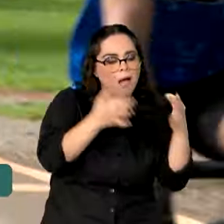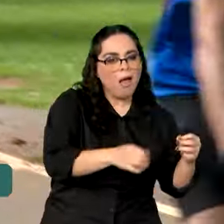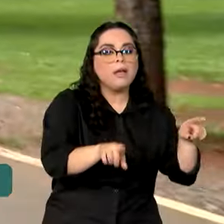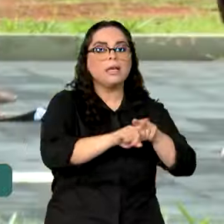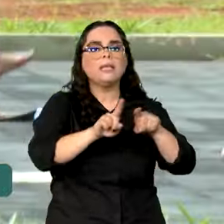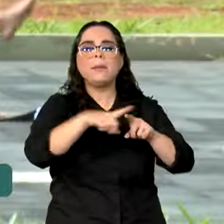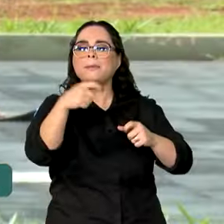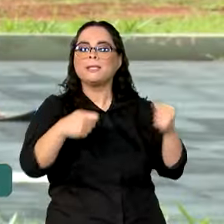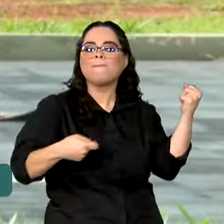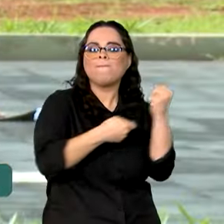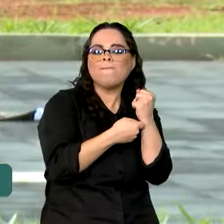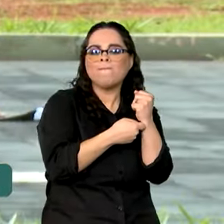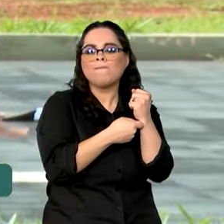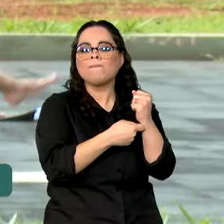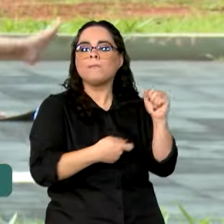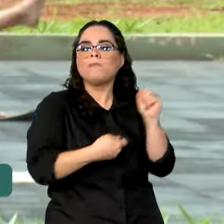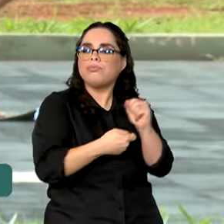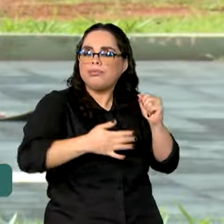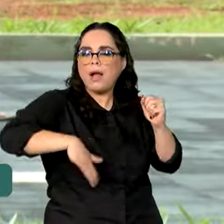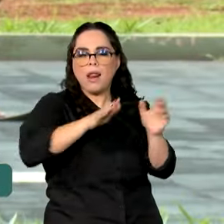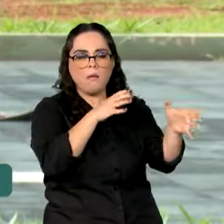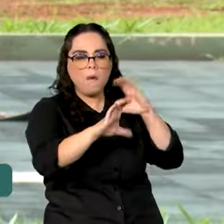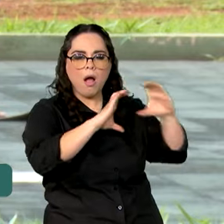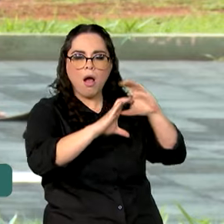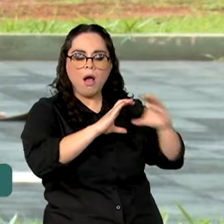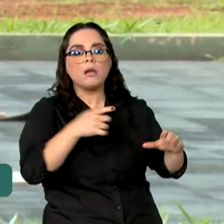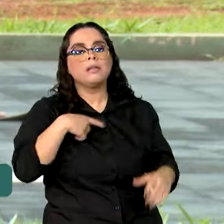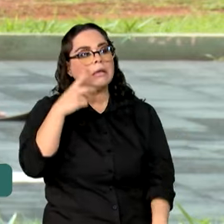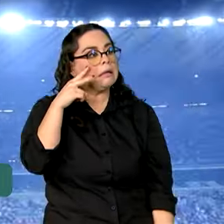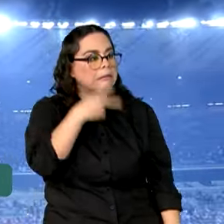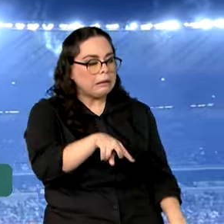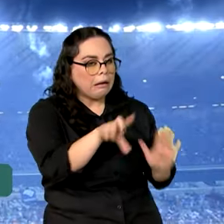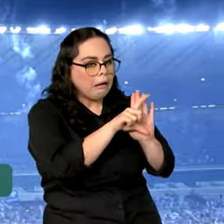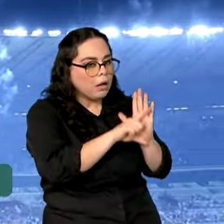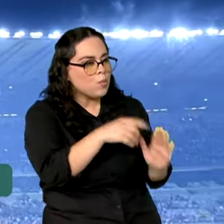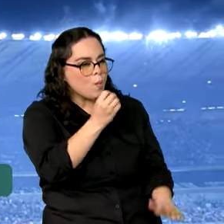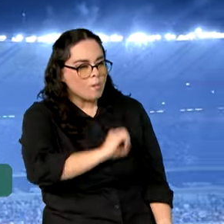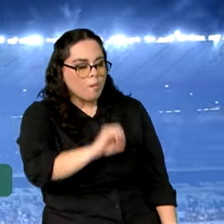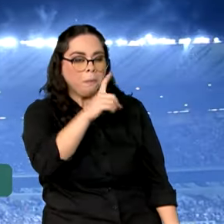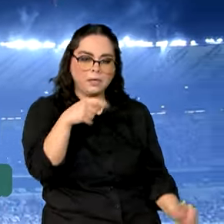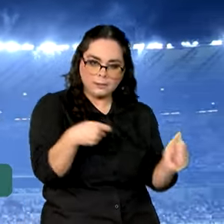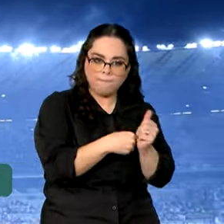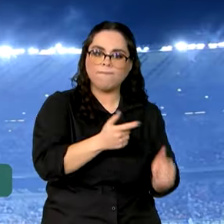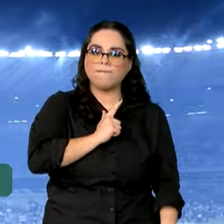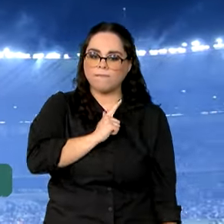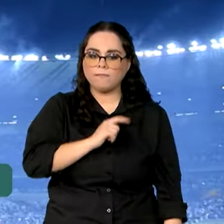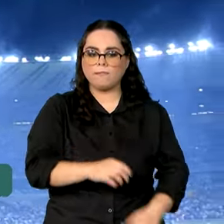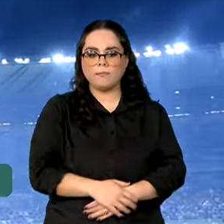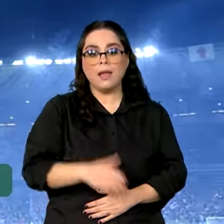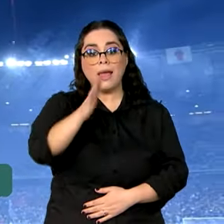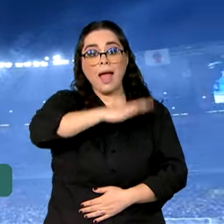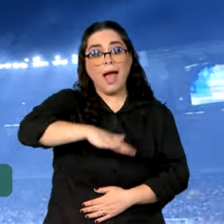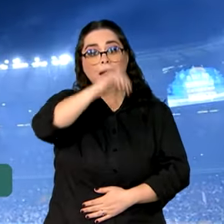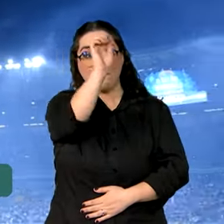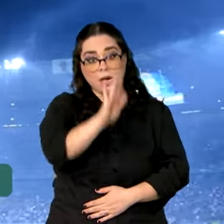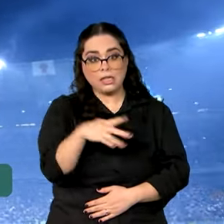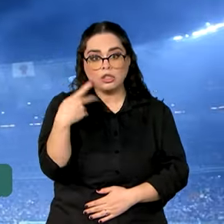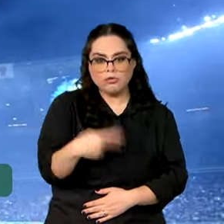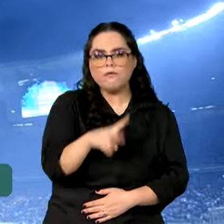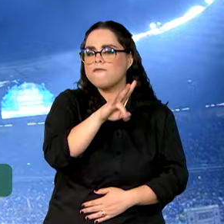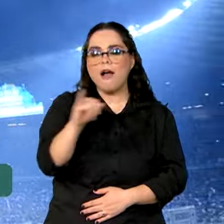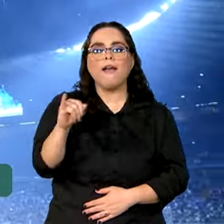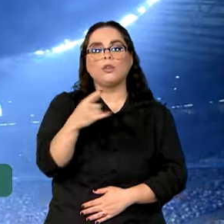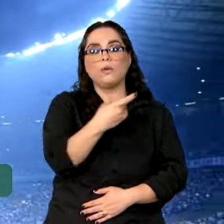ouvidorias e canais de denúncia para apurar irregularidades. Sede da Copa do Mundo de Futebol Feminino em 2027,